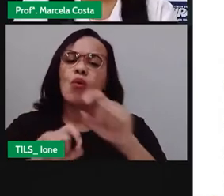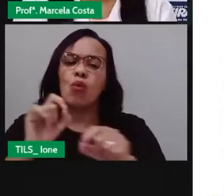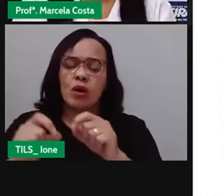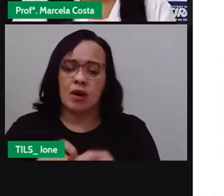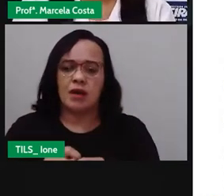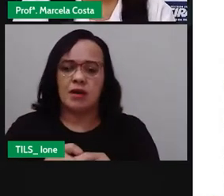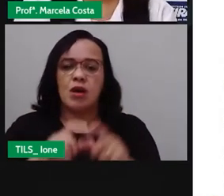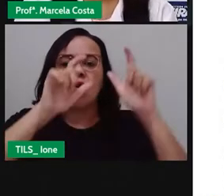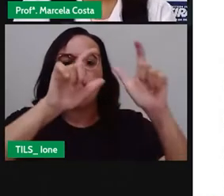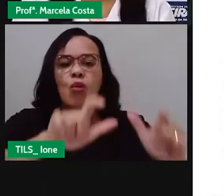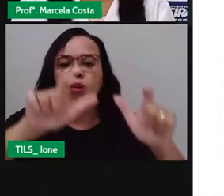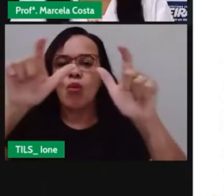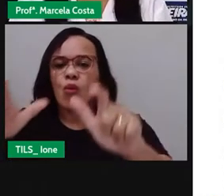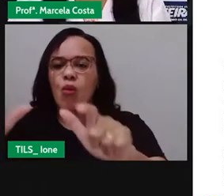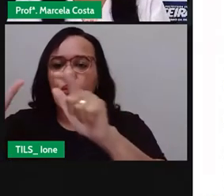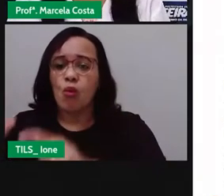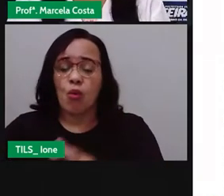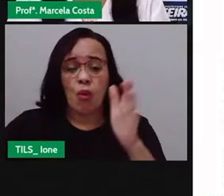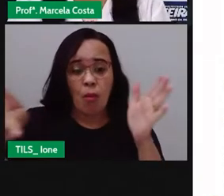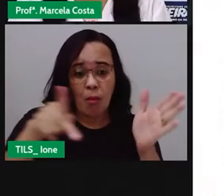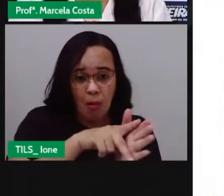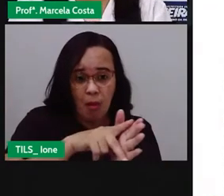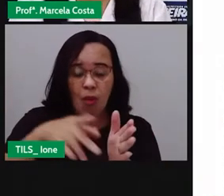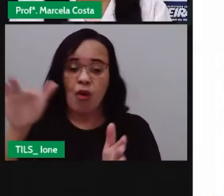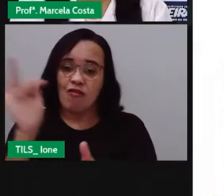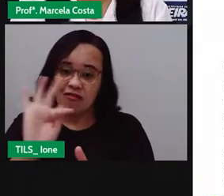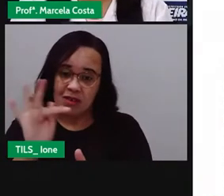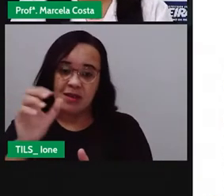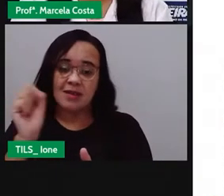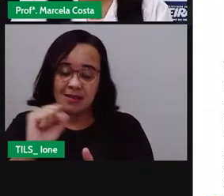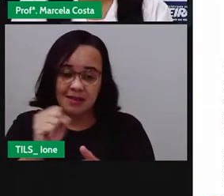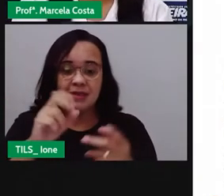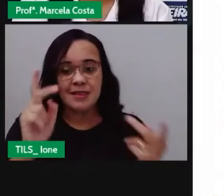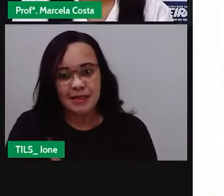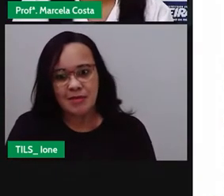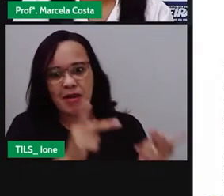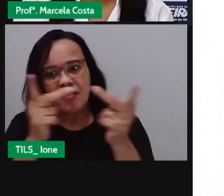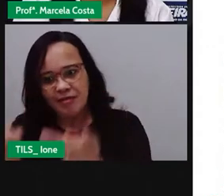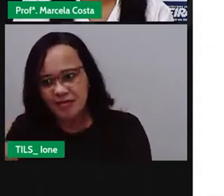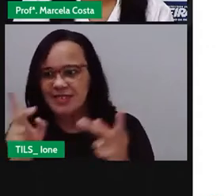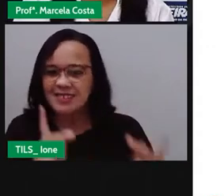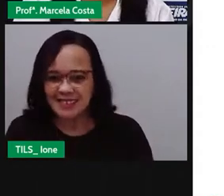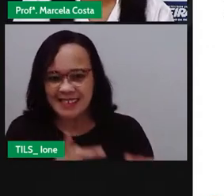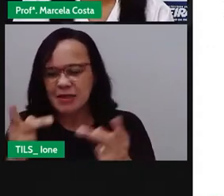pontos turísticos em Feira de Santana, perfeitos para visitar.